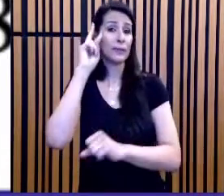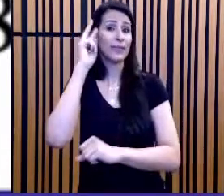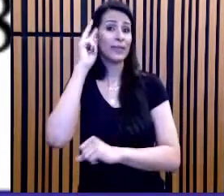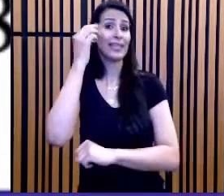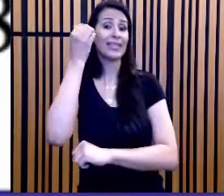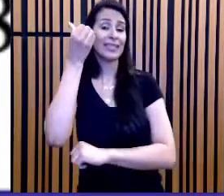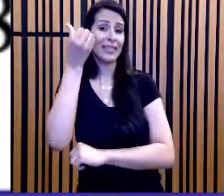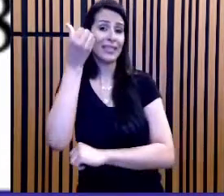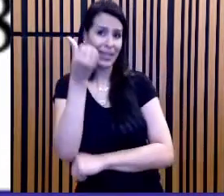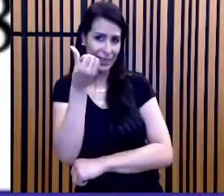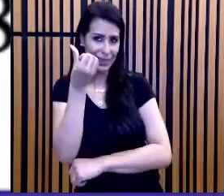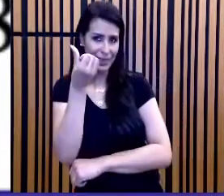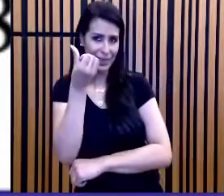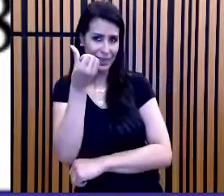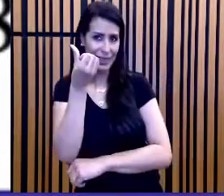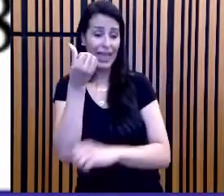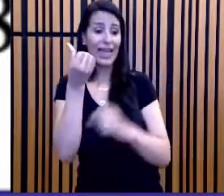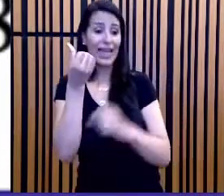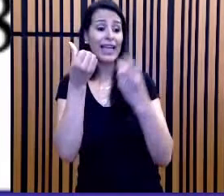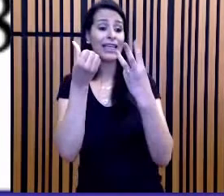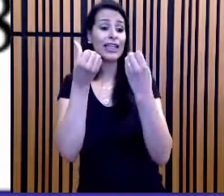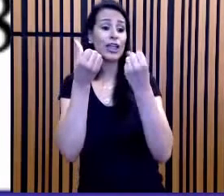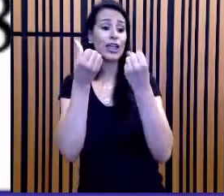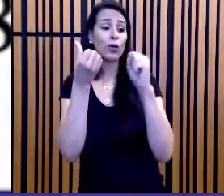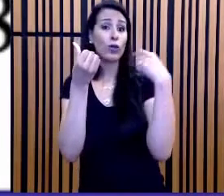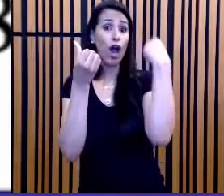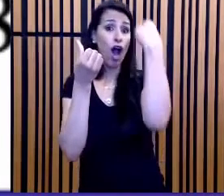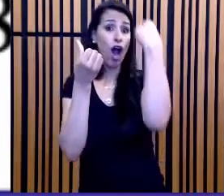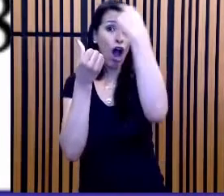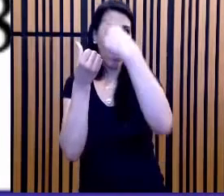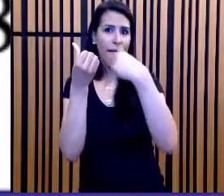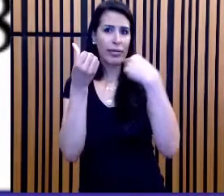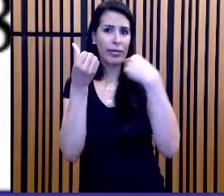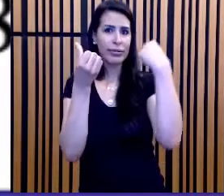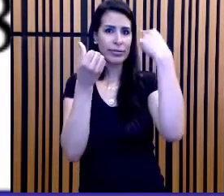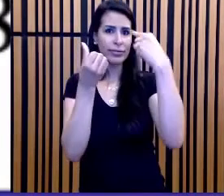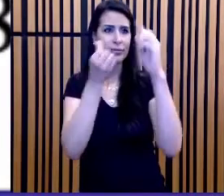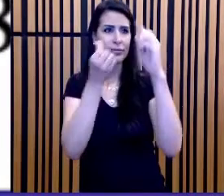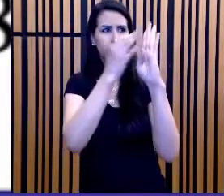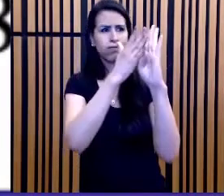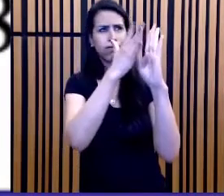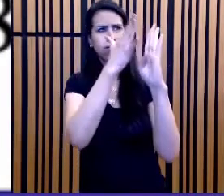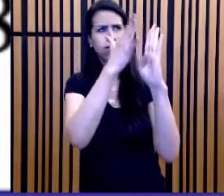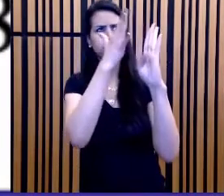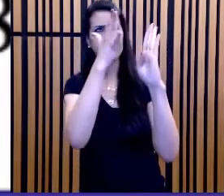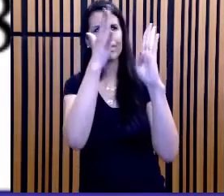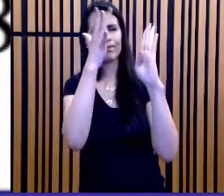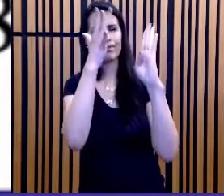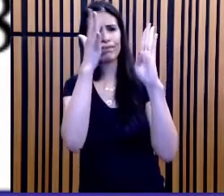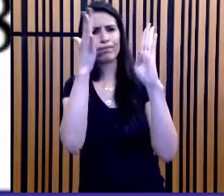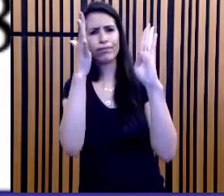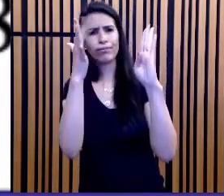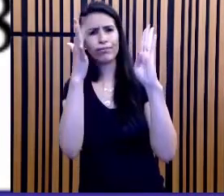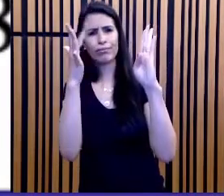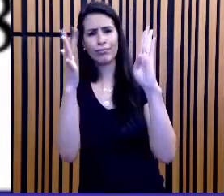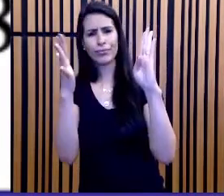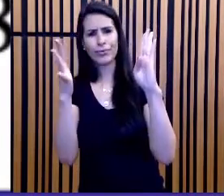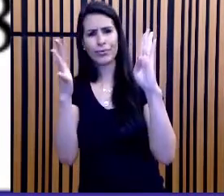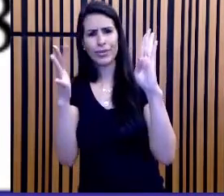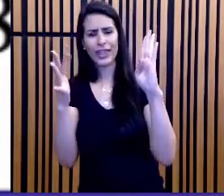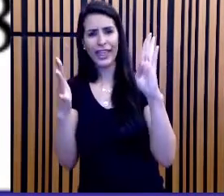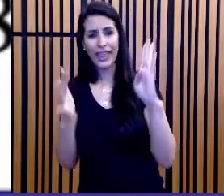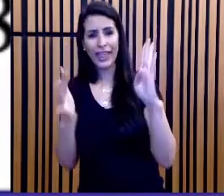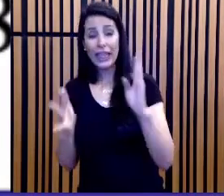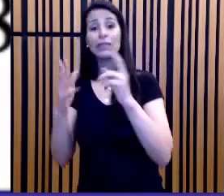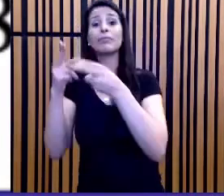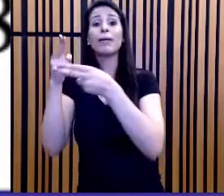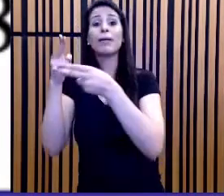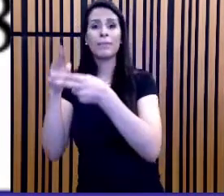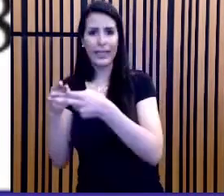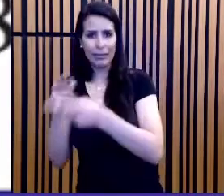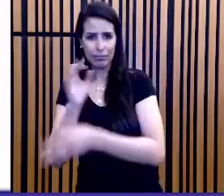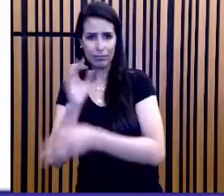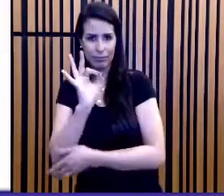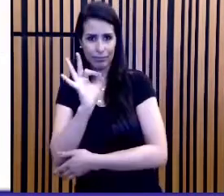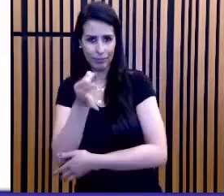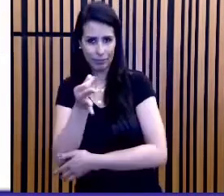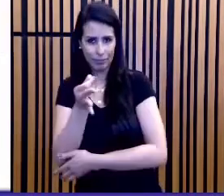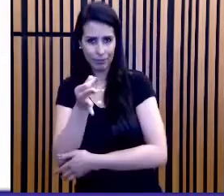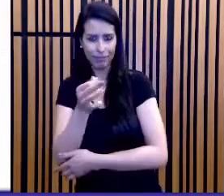38 horas vão se passar até que o dispositivo acione o reabastecimento. Tudo bem?